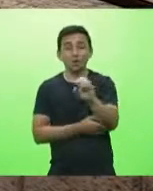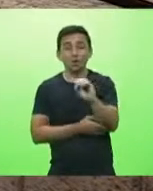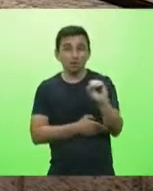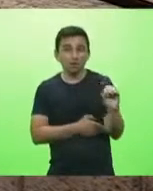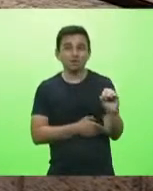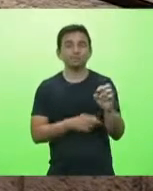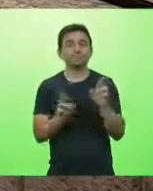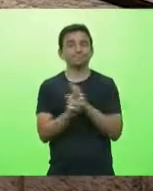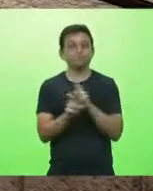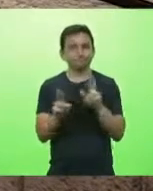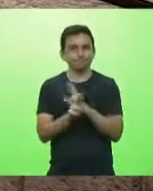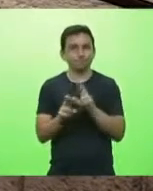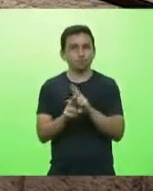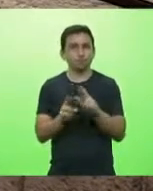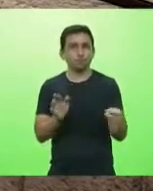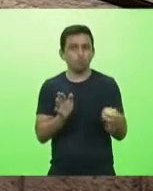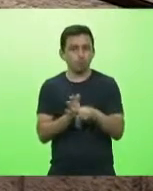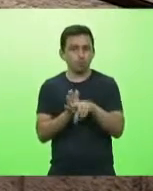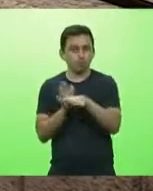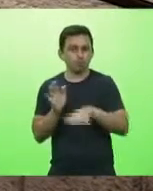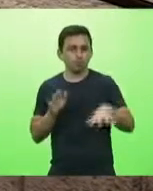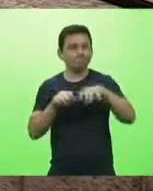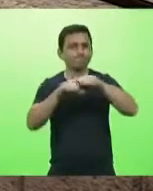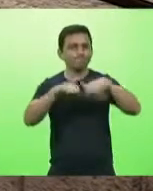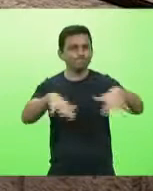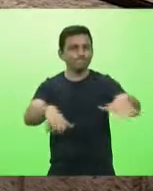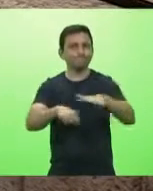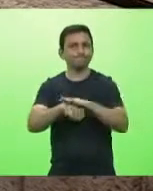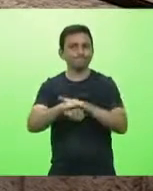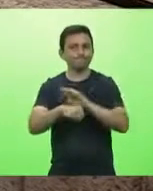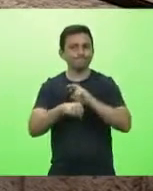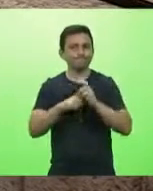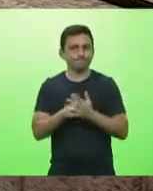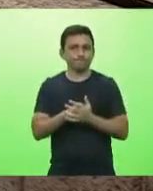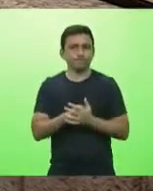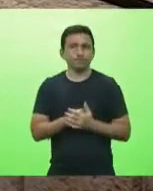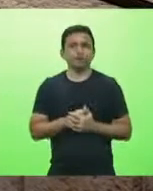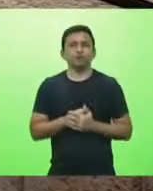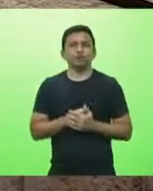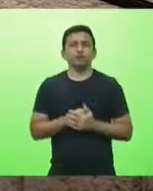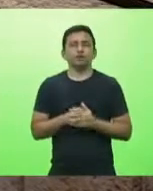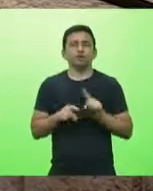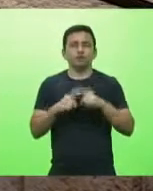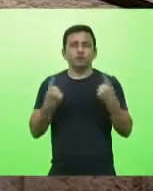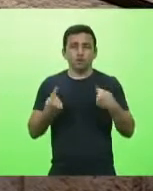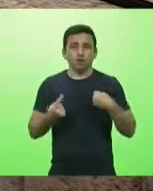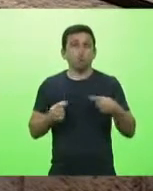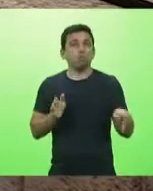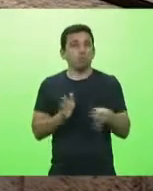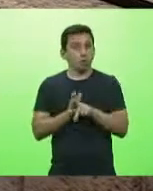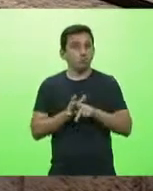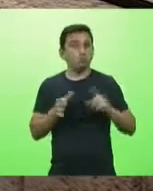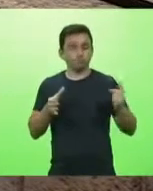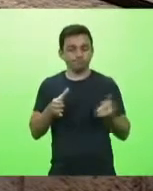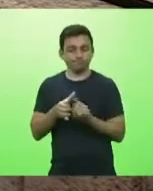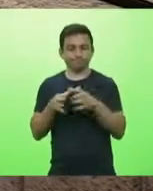à situação da pandemia e agora como membro também da da